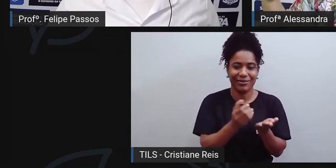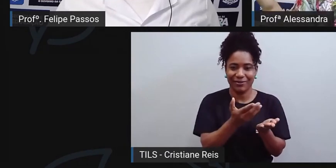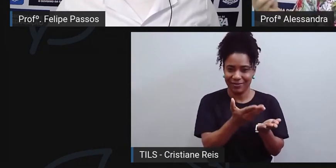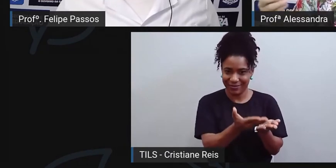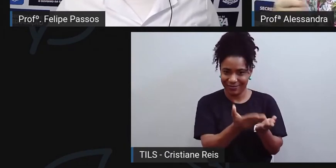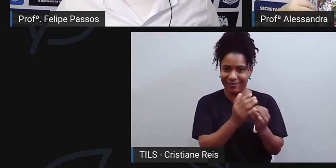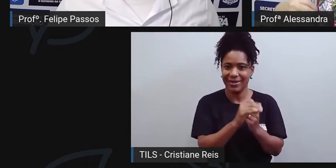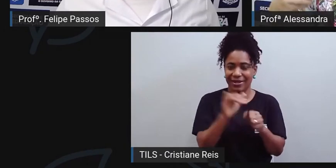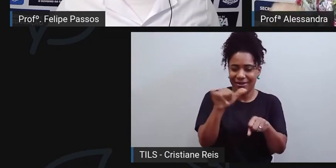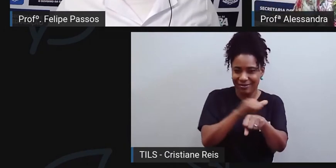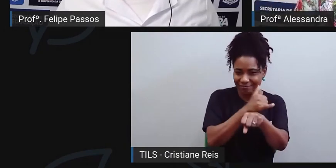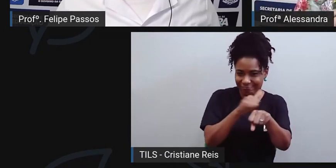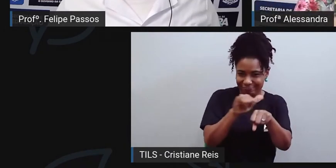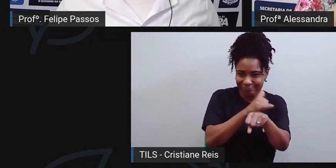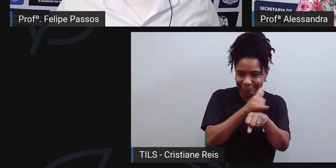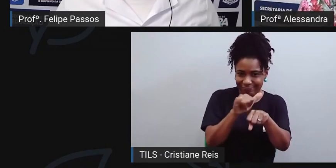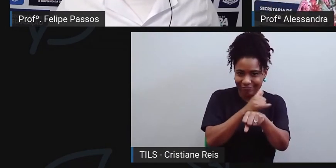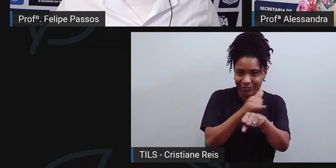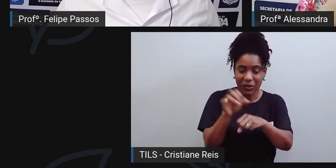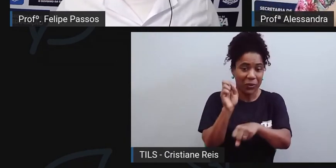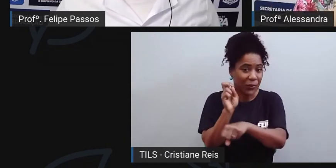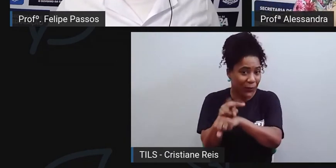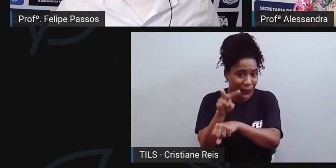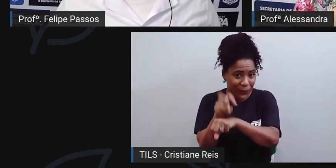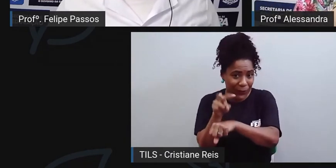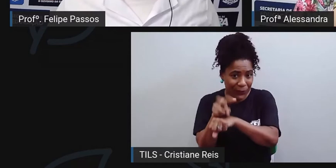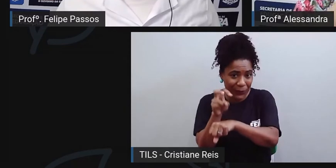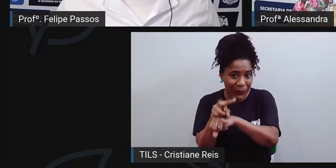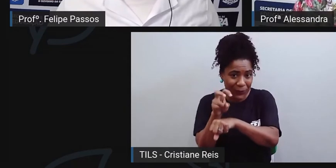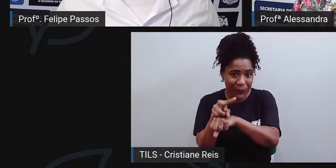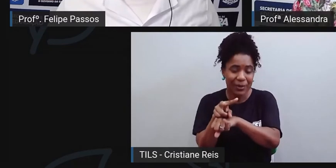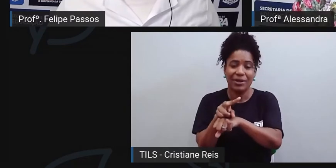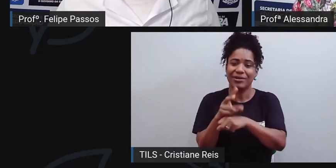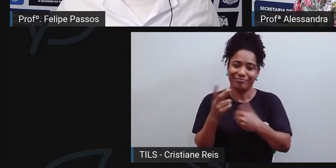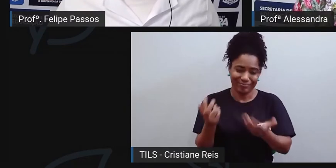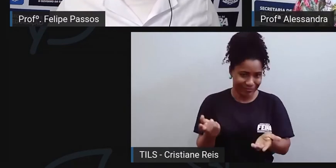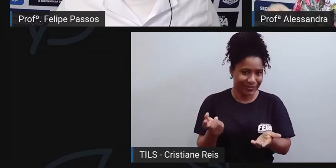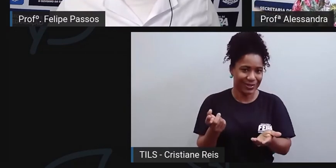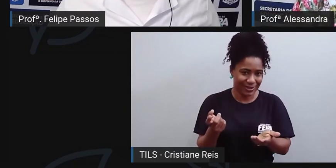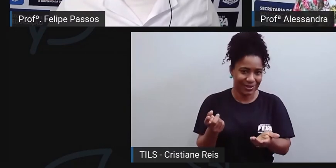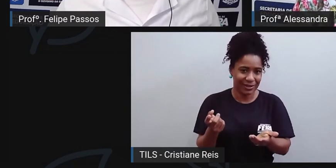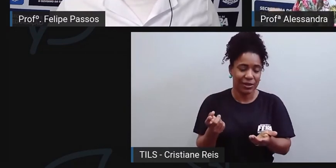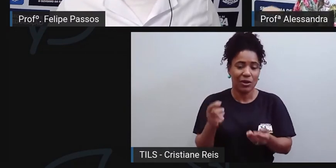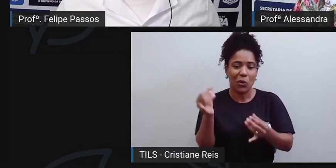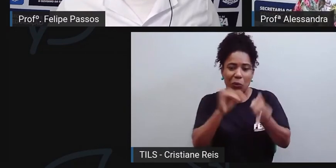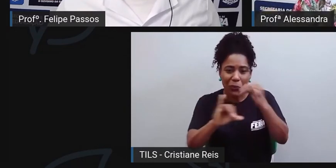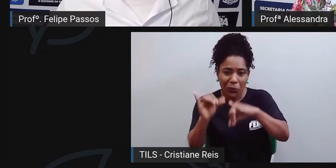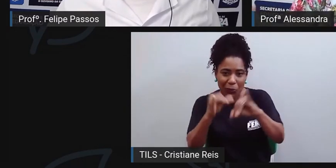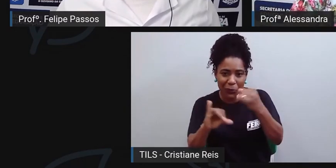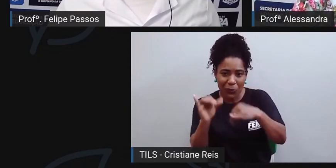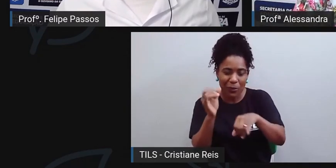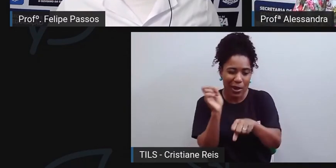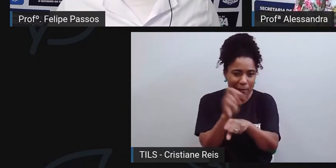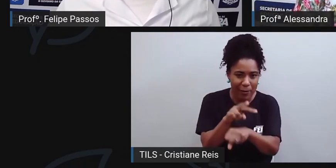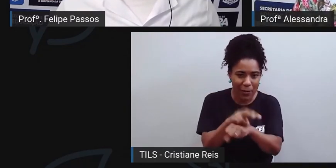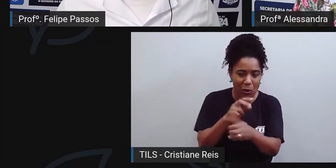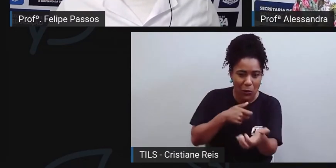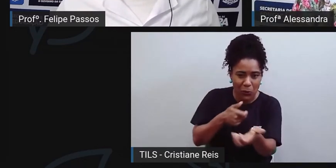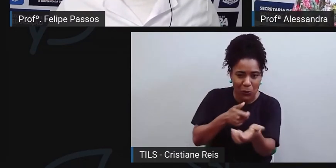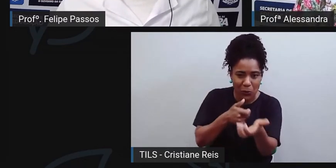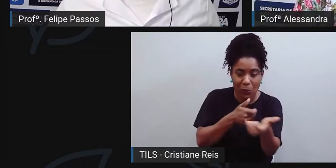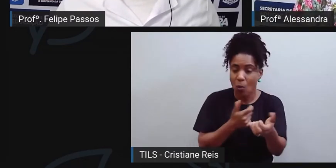estratégias para não usar o defensivo químico, ele vai procurar uma maneira de usar algo